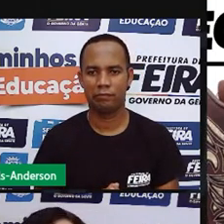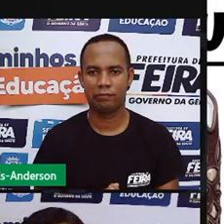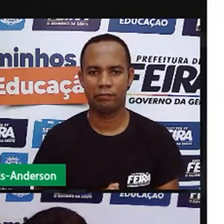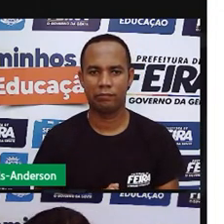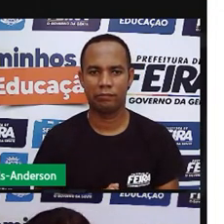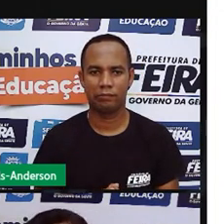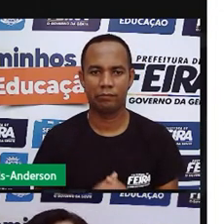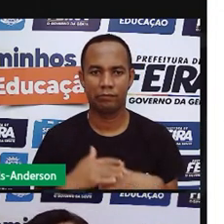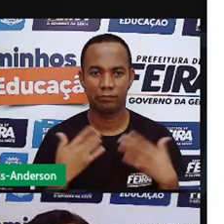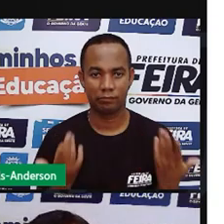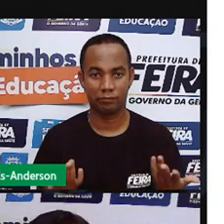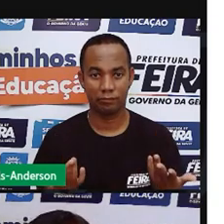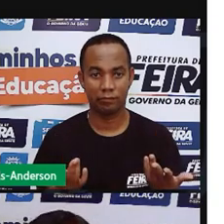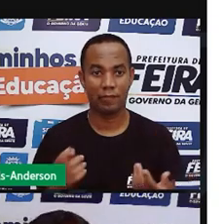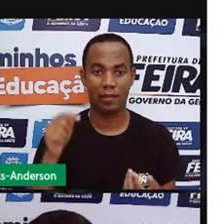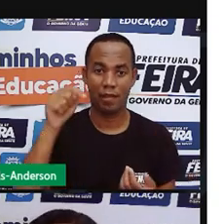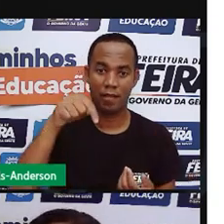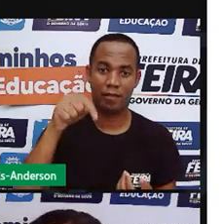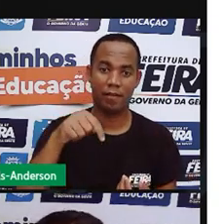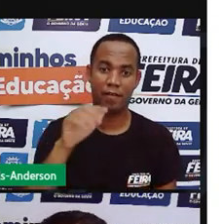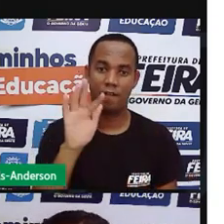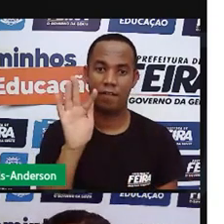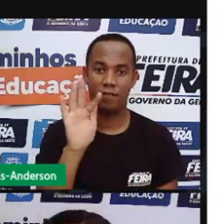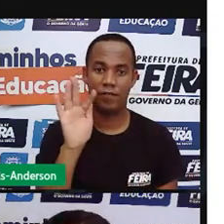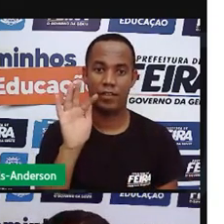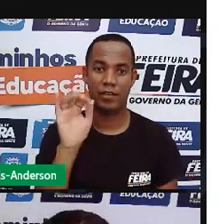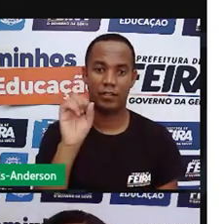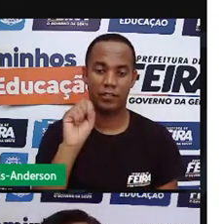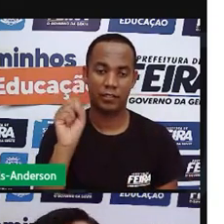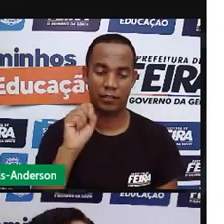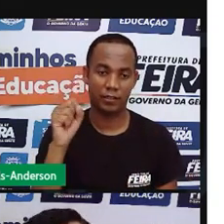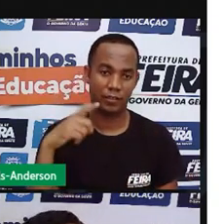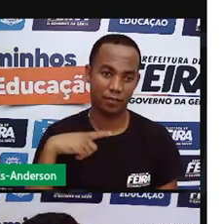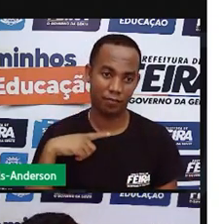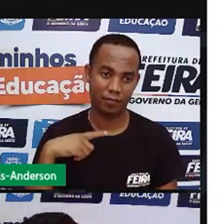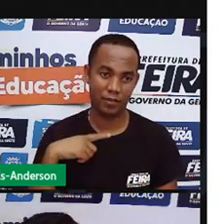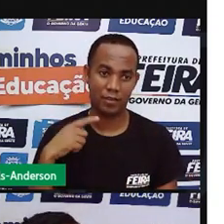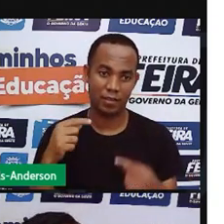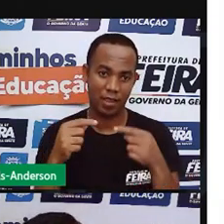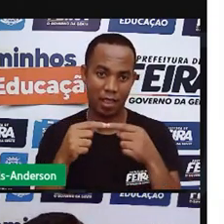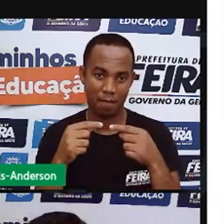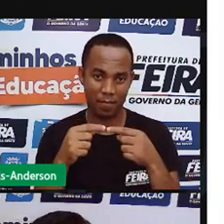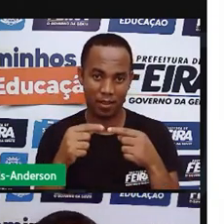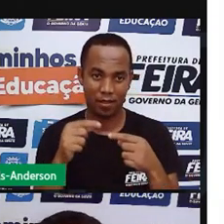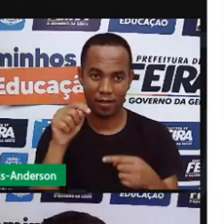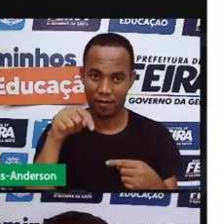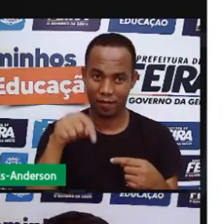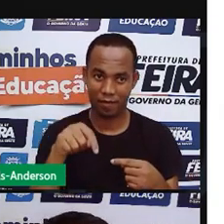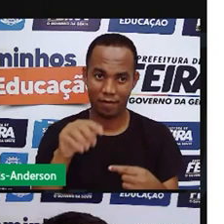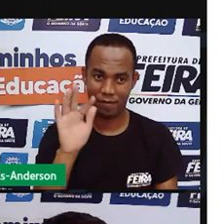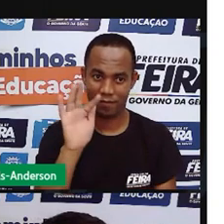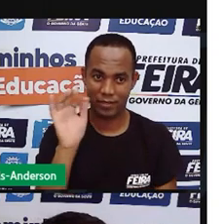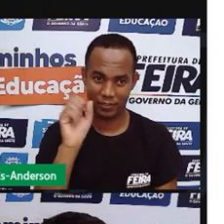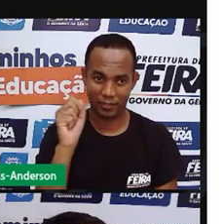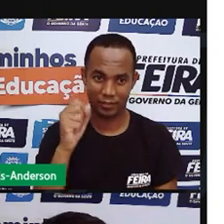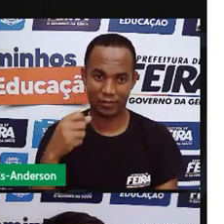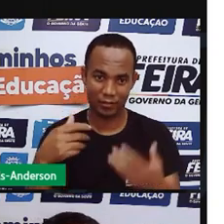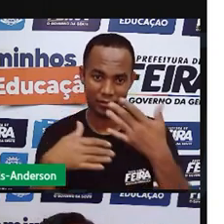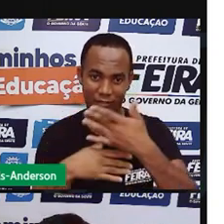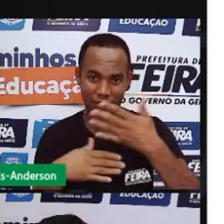A pecuária em Feira de Santana. Será que tem alguma coisa a ver? Pecuária, nossa cidade.